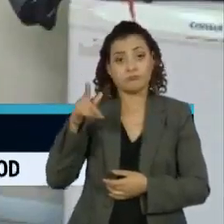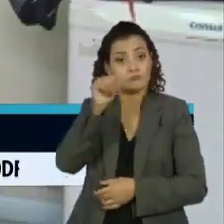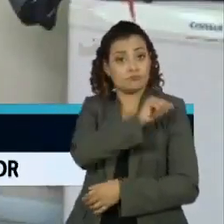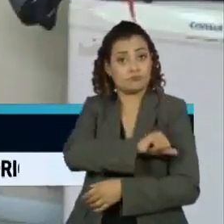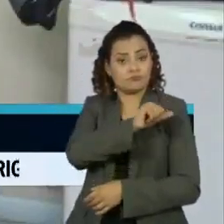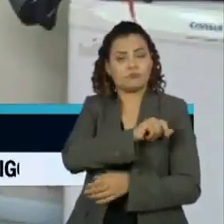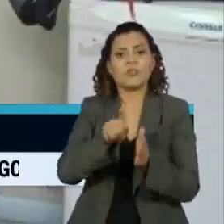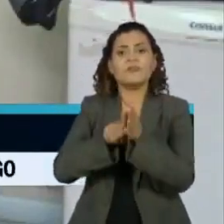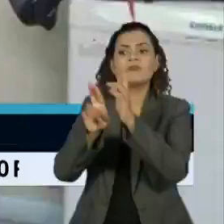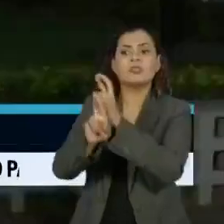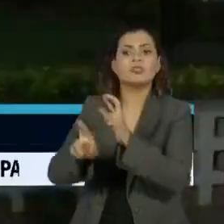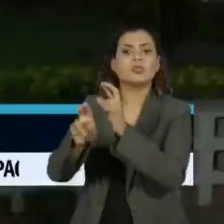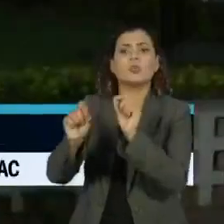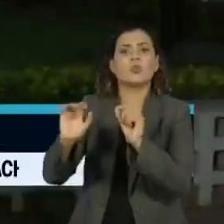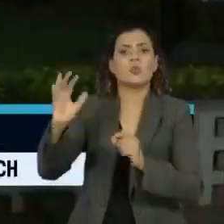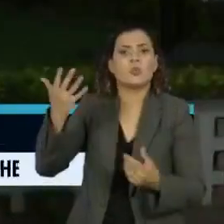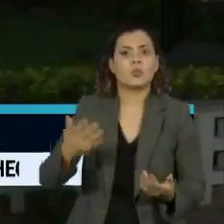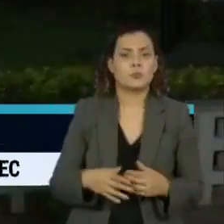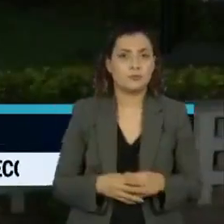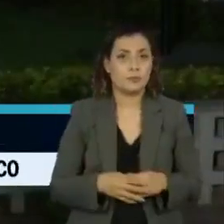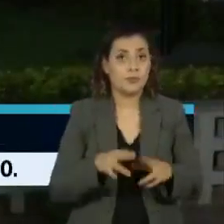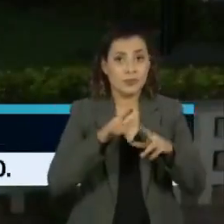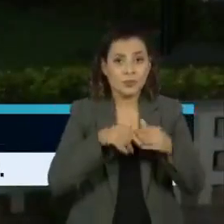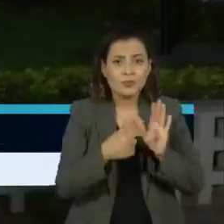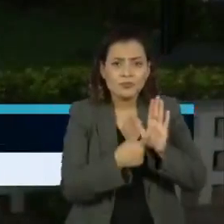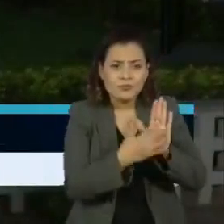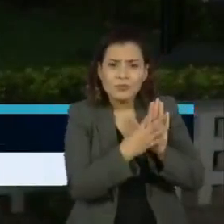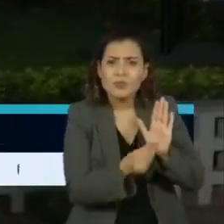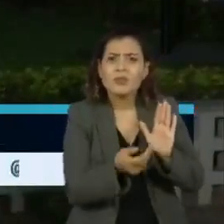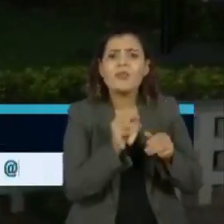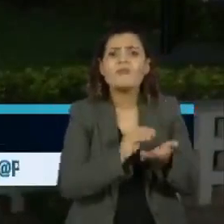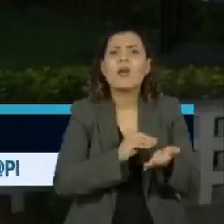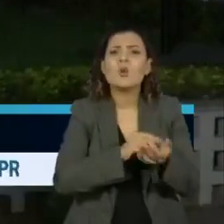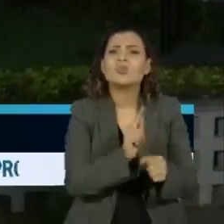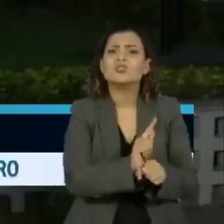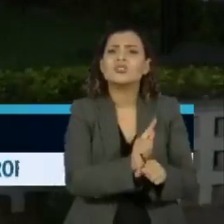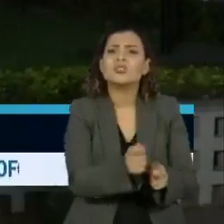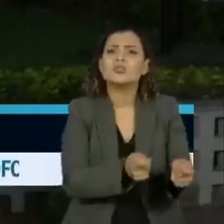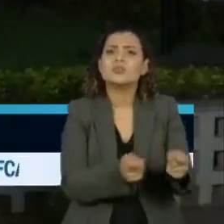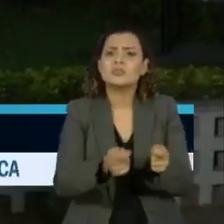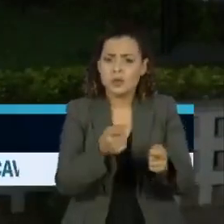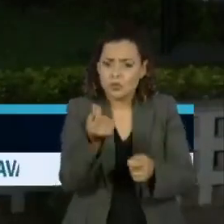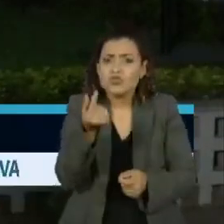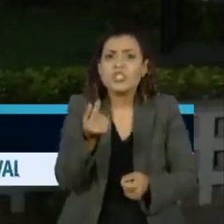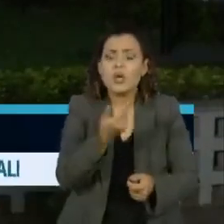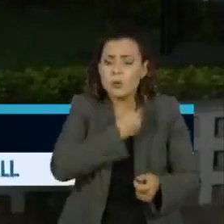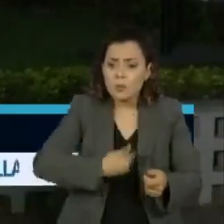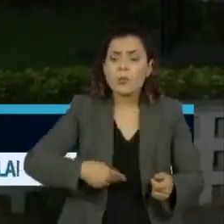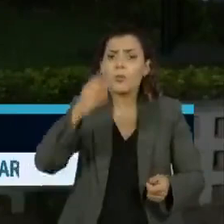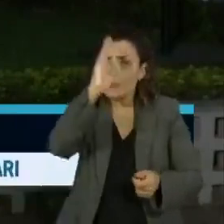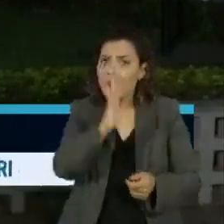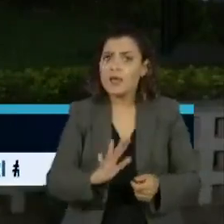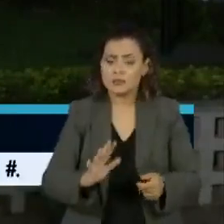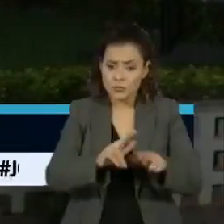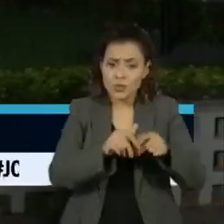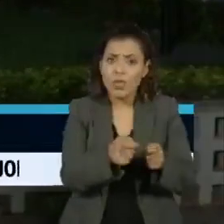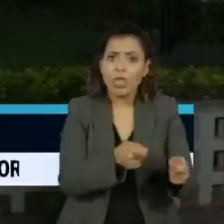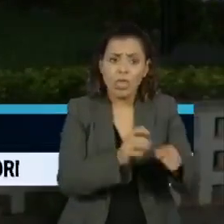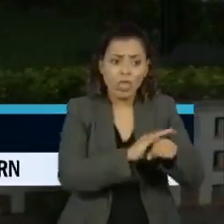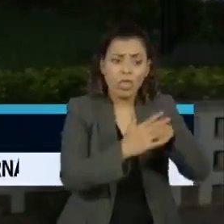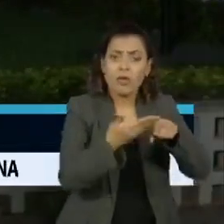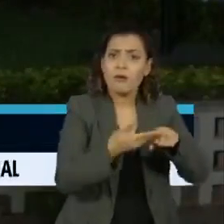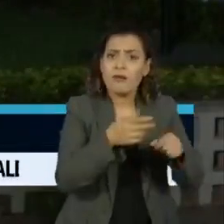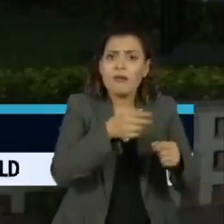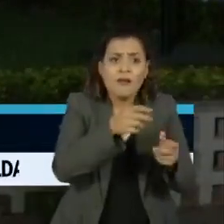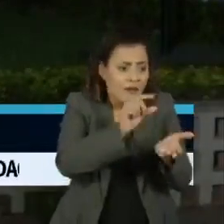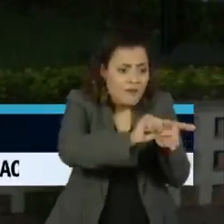Rio investiga o caso. Esse é só um exemplo da má gestão de recursos públicos no Brasil no combate à Covid